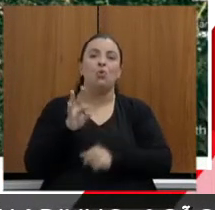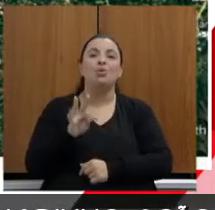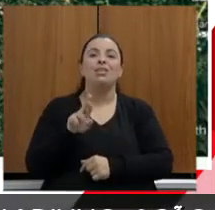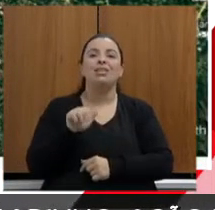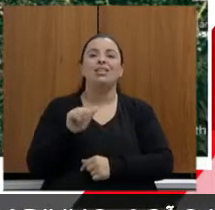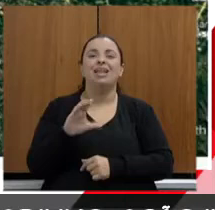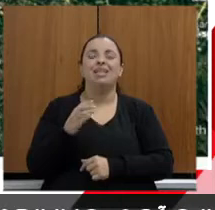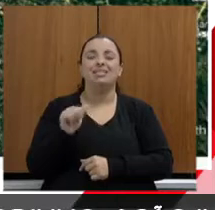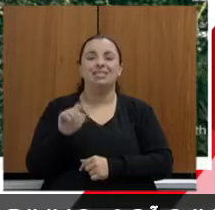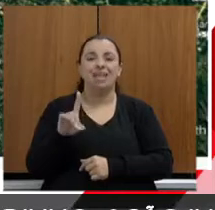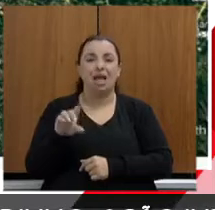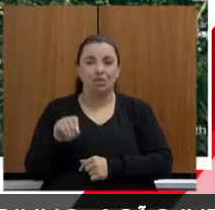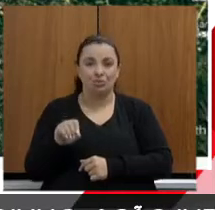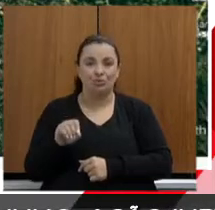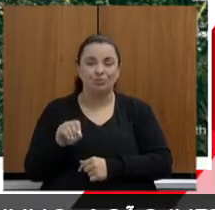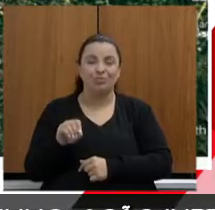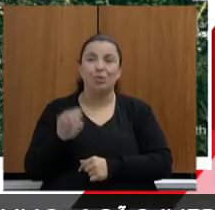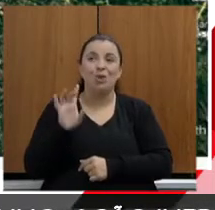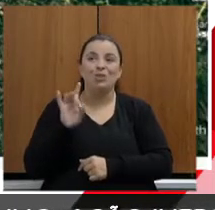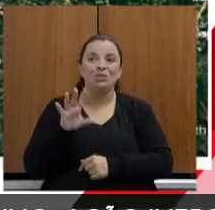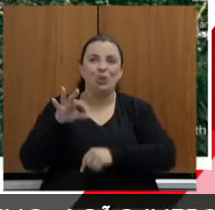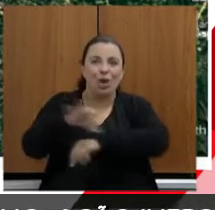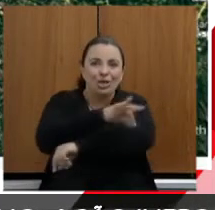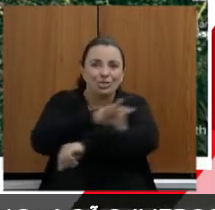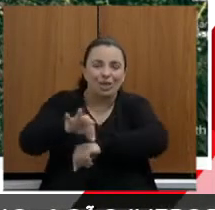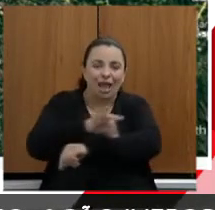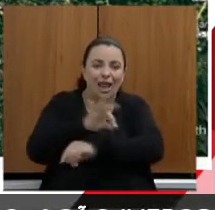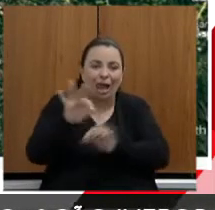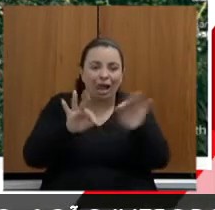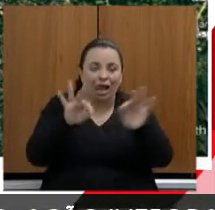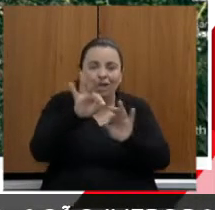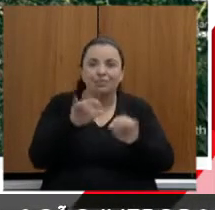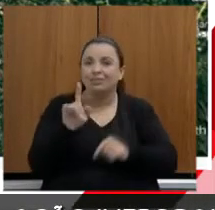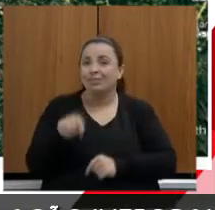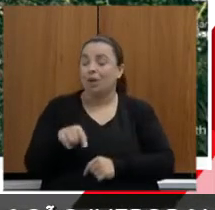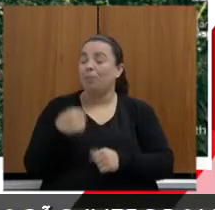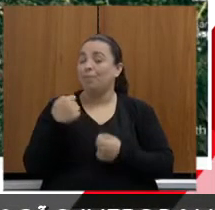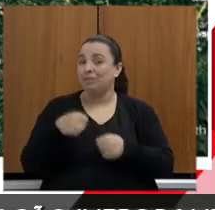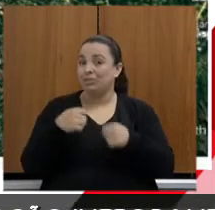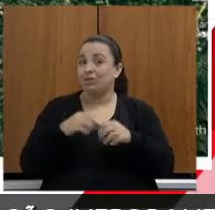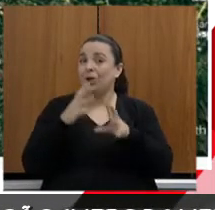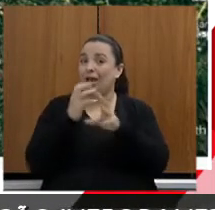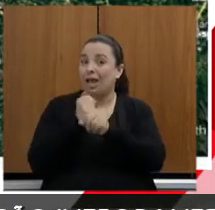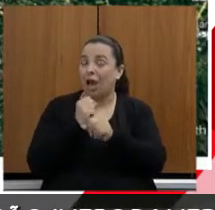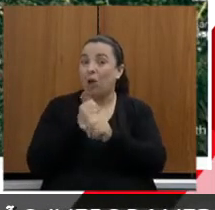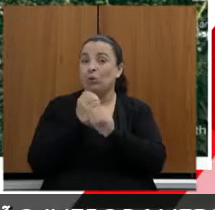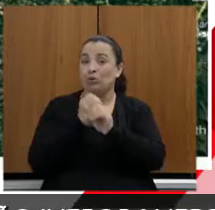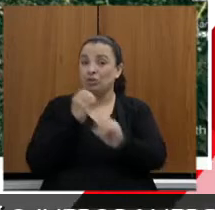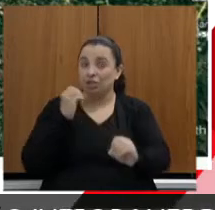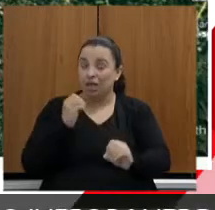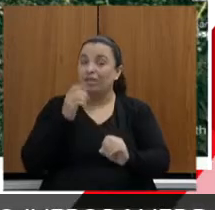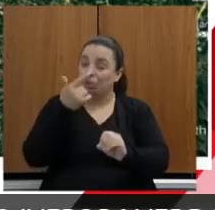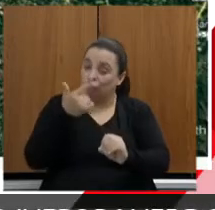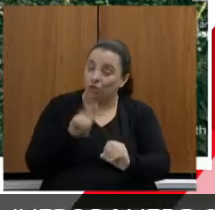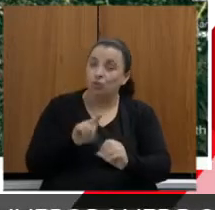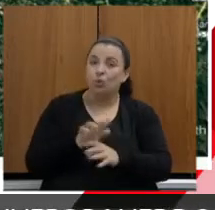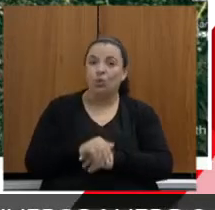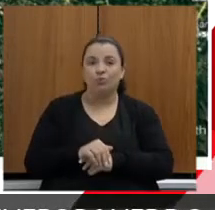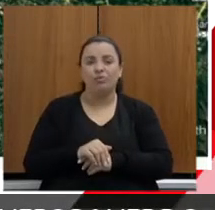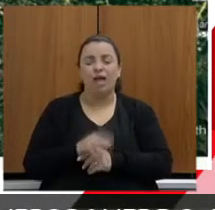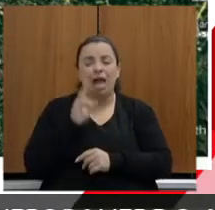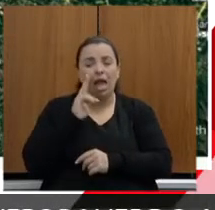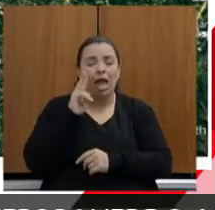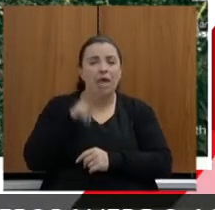é refazer cálculos de engenharia. Por isso que demoramos também. Porque nós refizemos os cálculos de engenharia e concluímos que